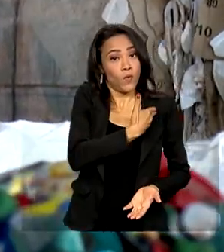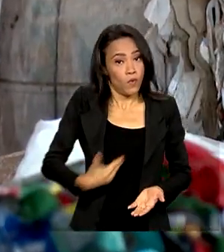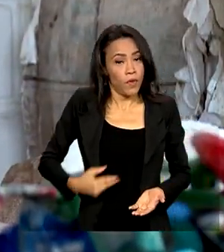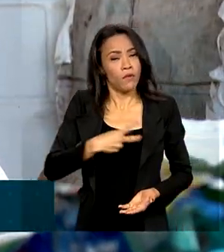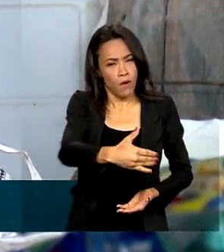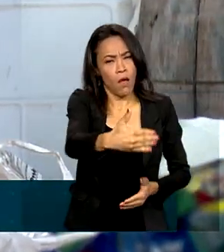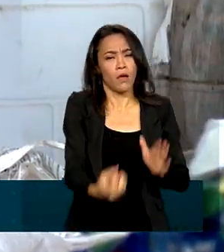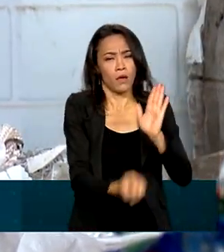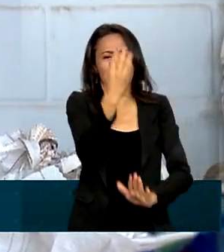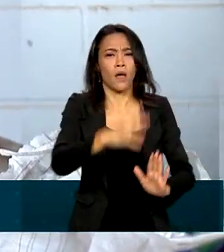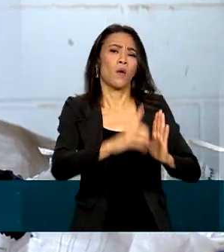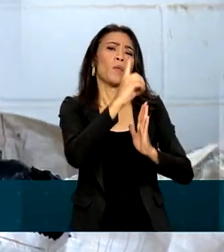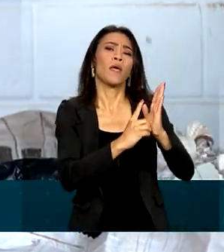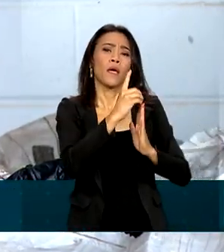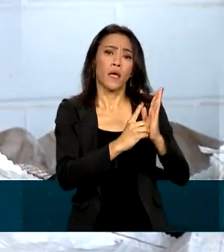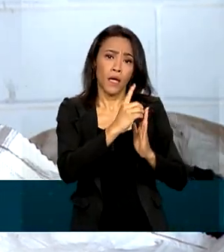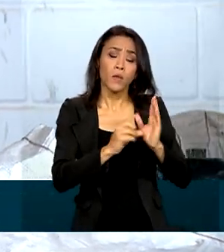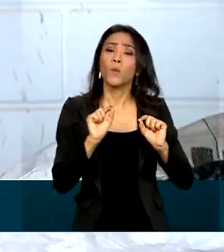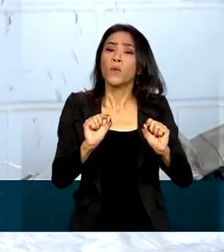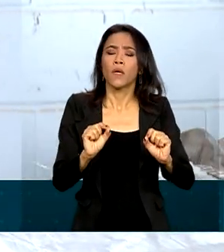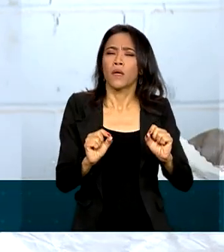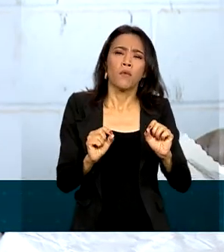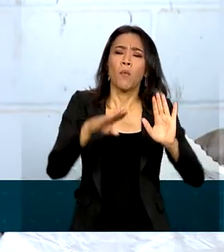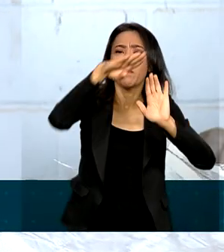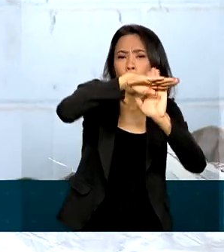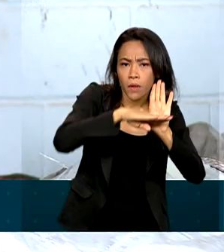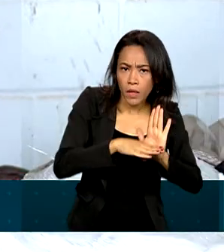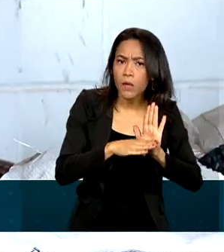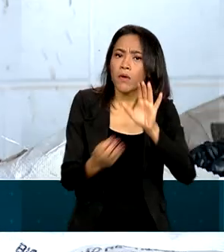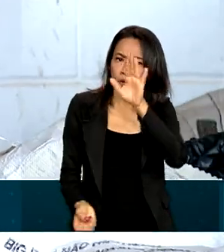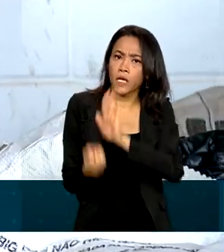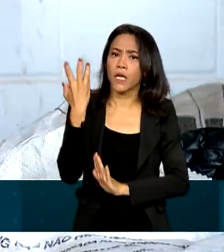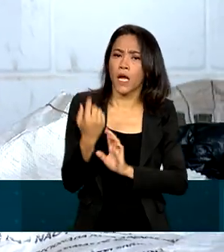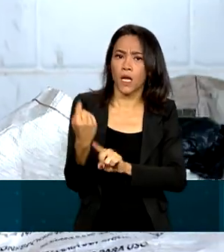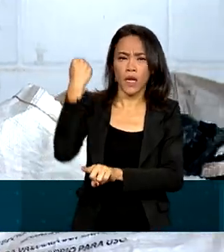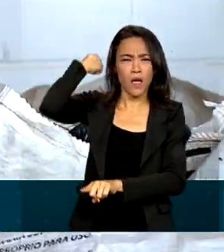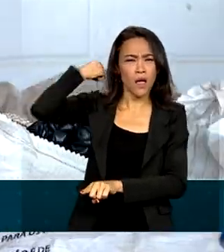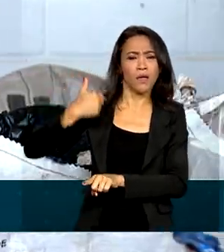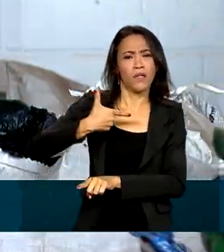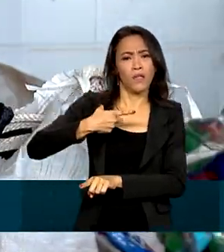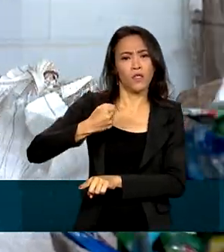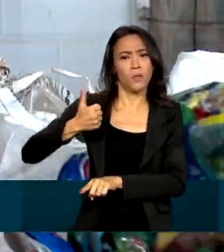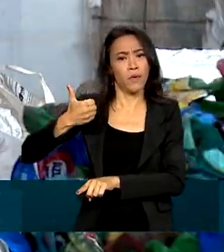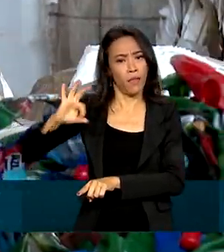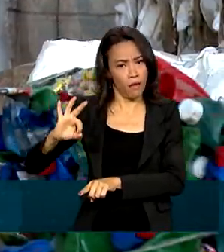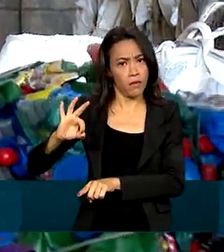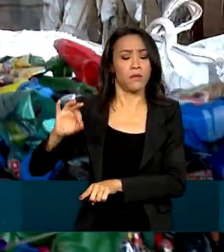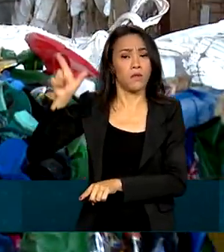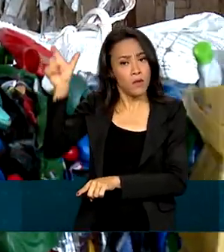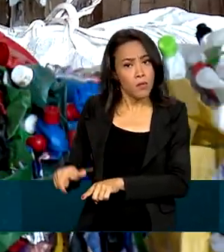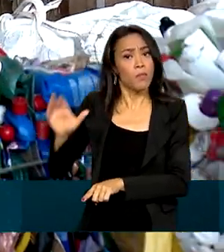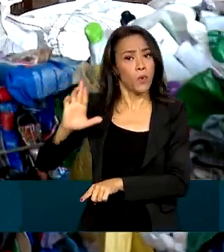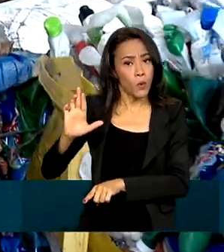por decreto o ProCatador. O programa foi criado pelo presidente Lula em 2010 para apoiar a cadeia